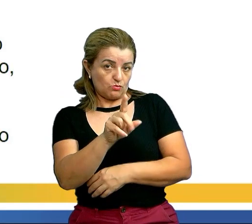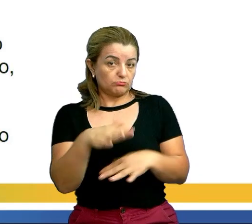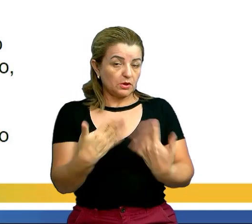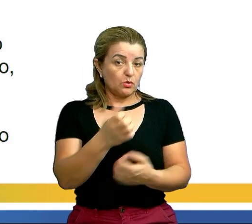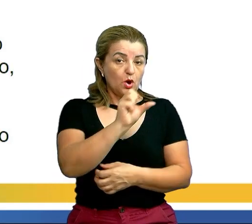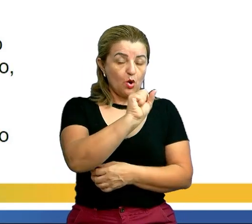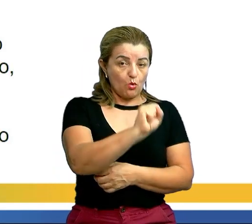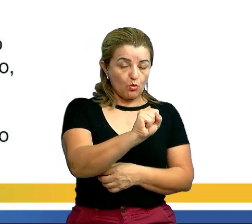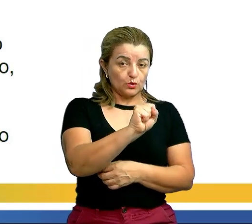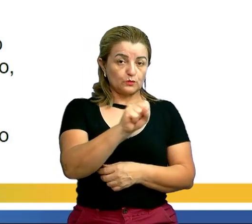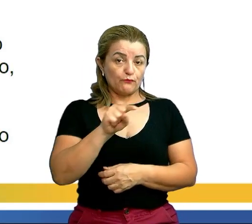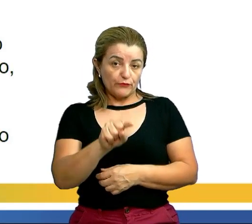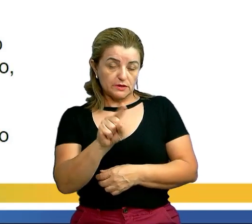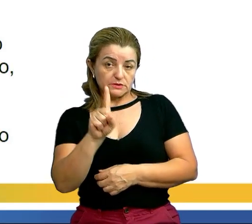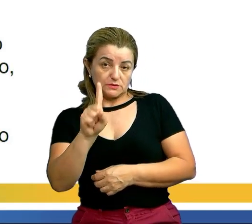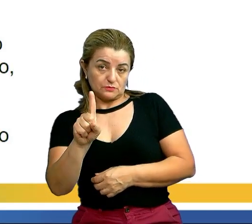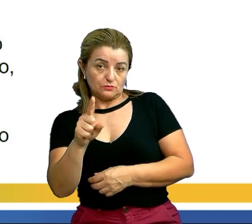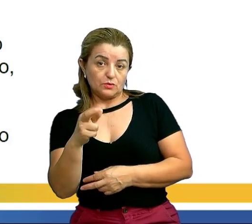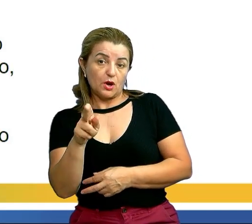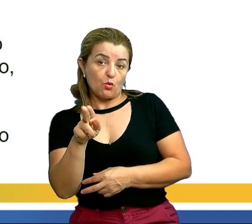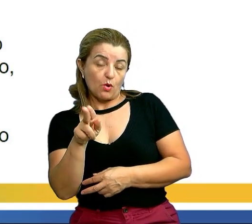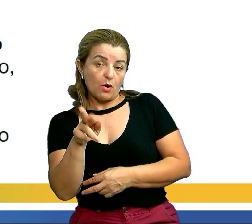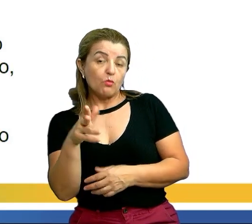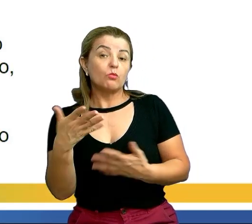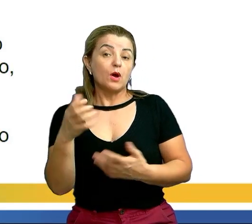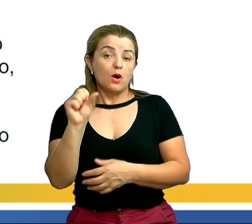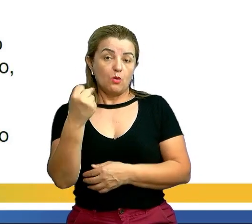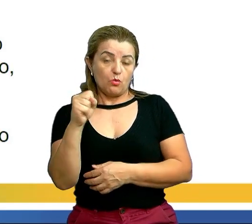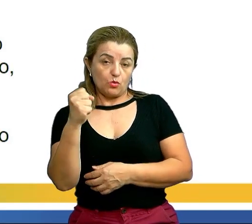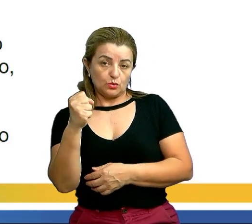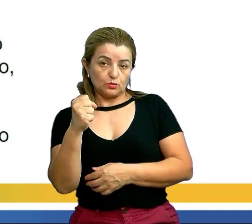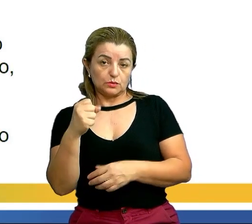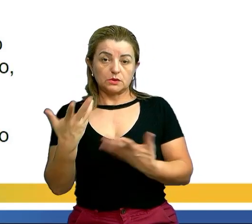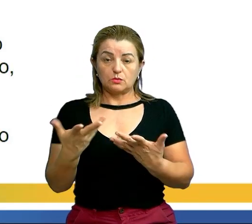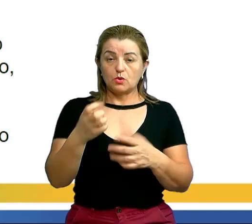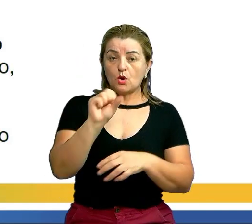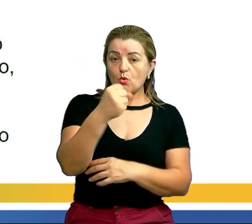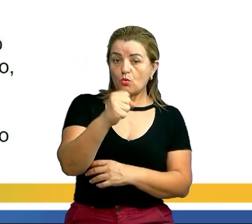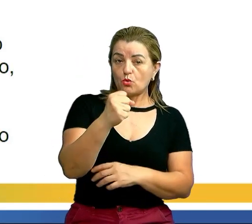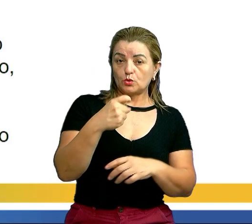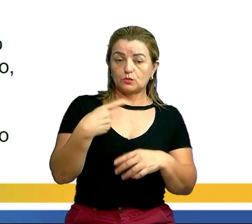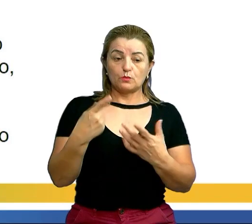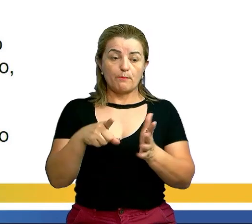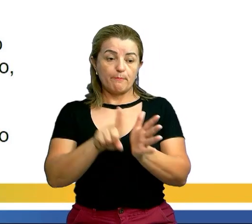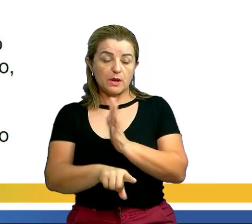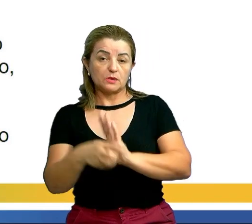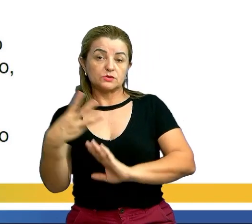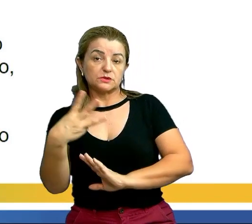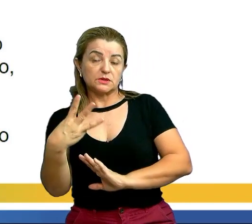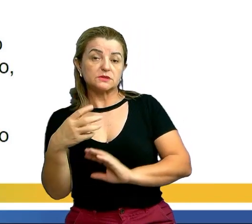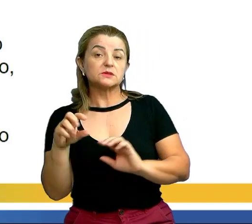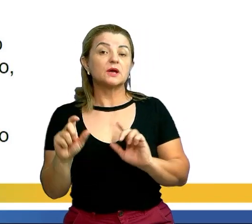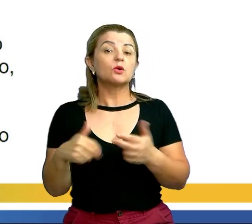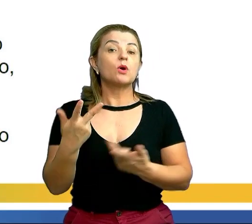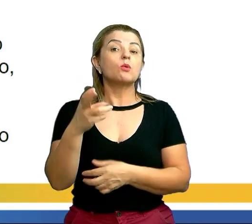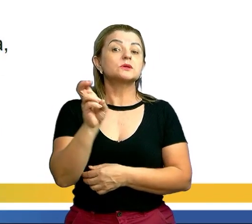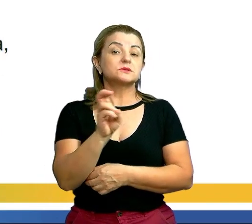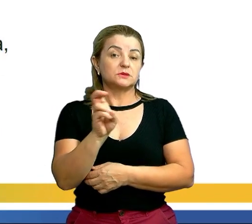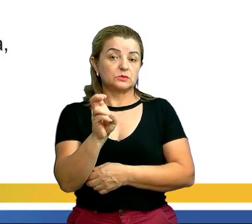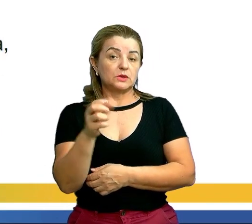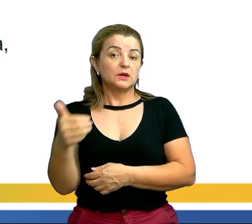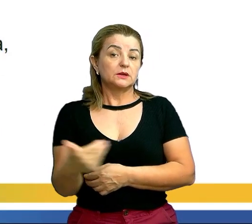8. 8 menos 3 igual a 5. Então, apenas um valor para X vai tornar essa equação